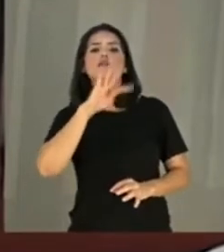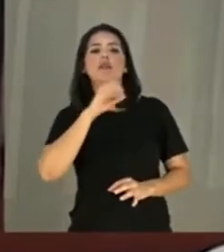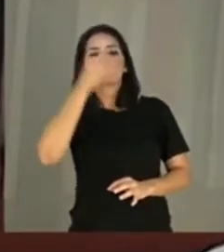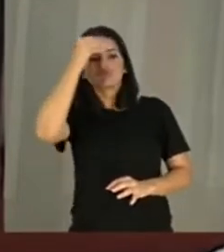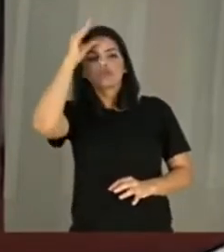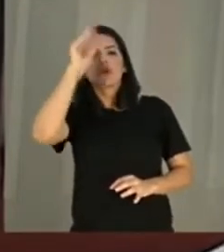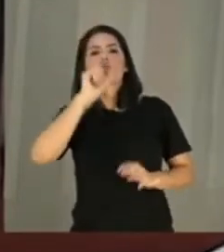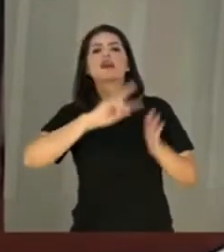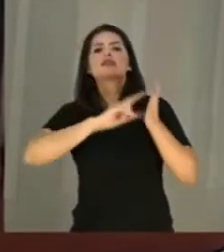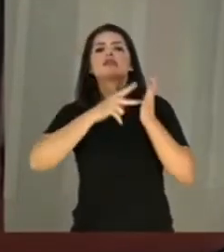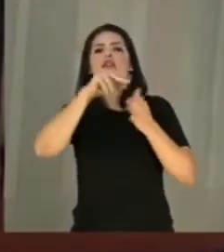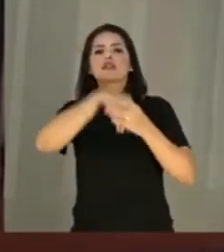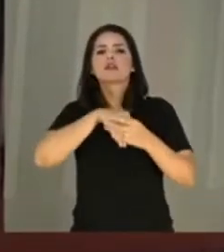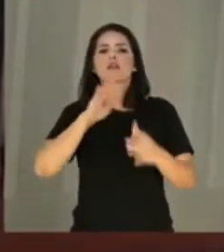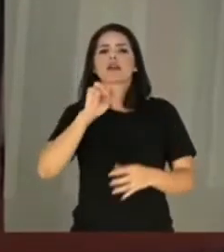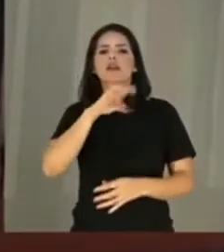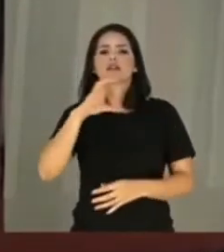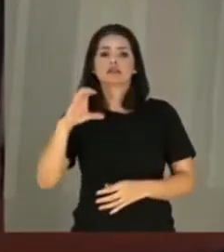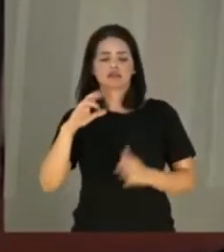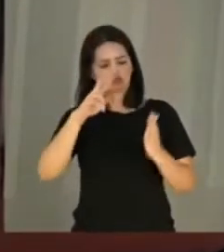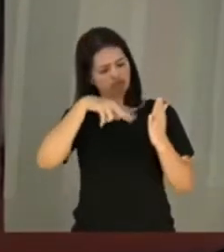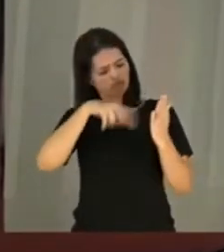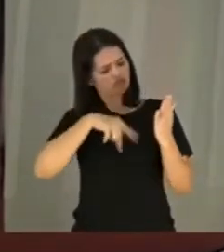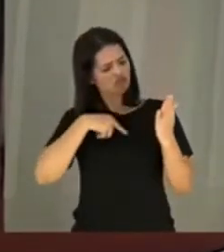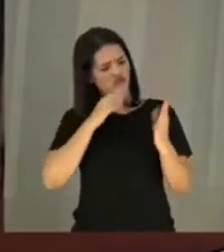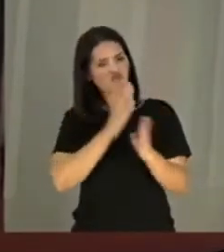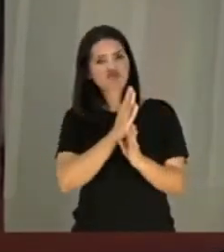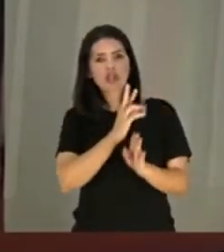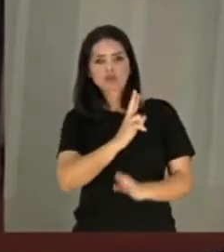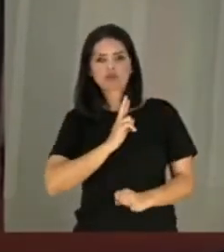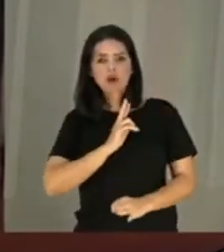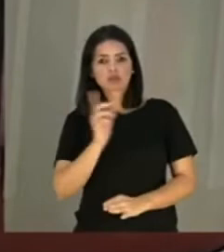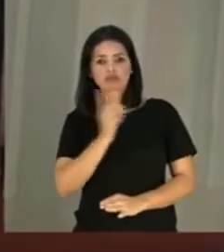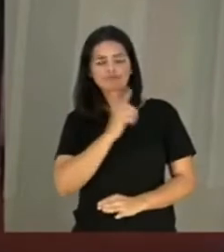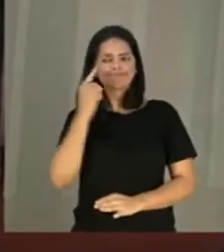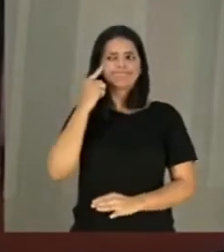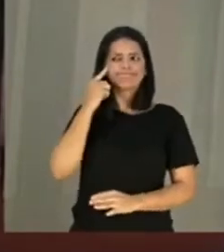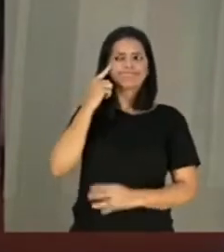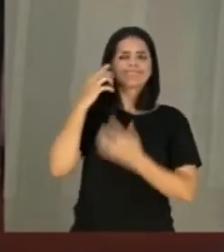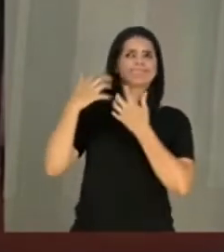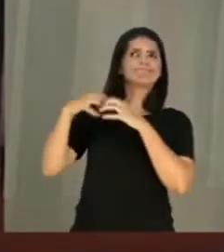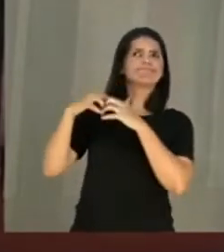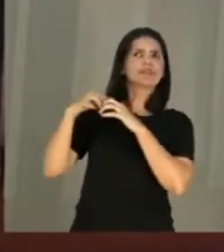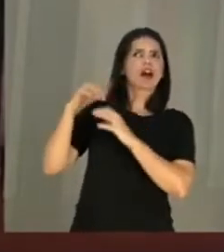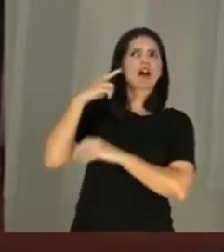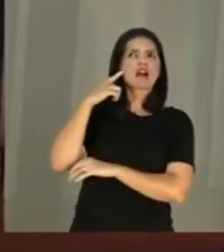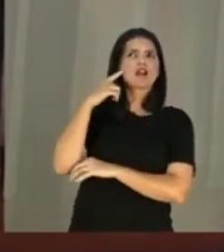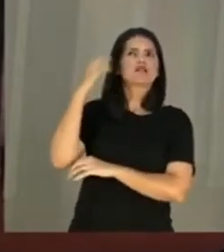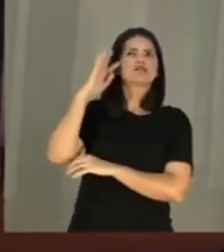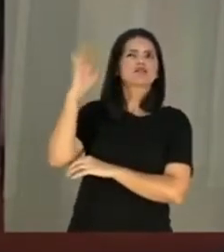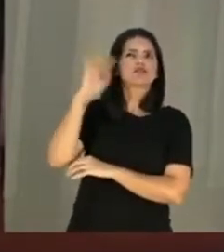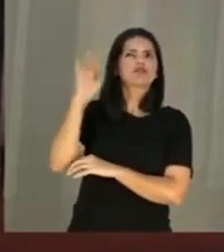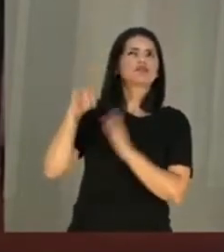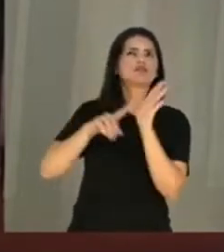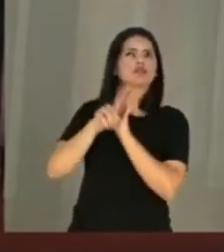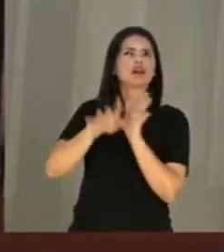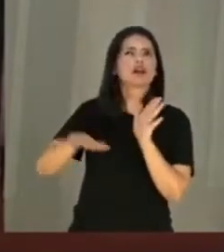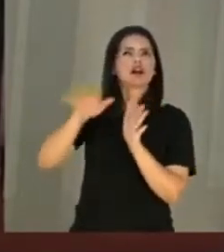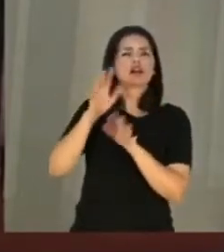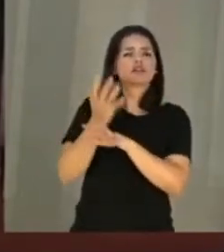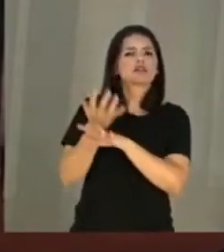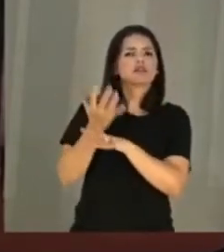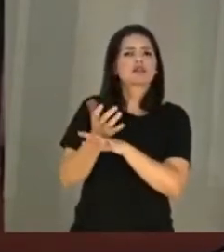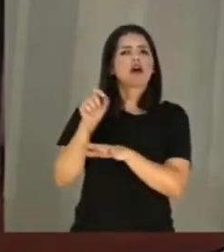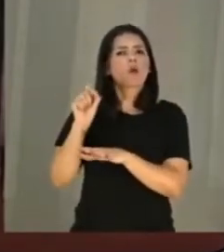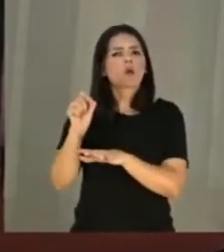resposta. Trata-se de questionamento de grande importância e tem sido levantado por diferentes pesquisas nos campos disciplinares que